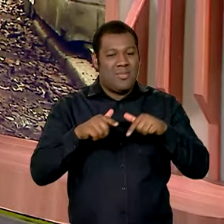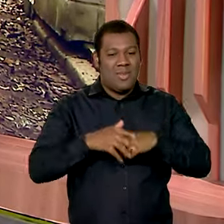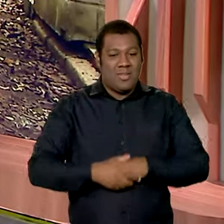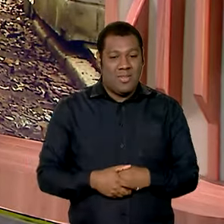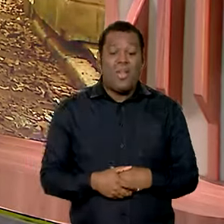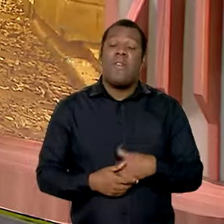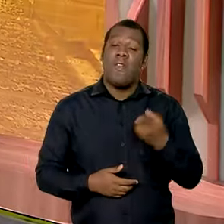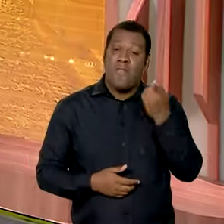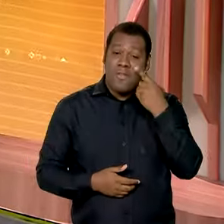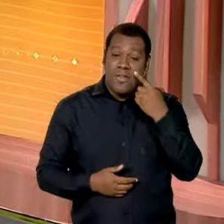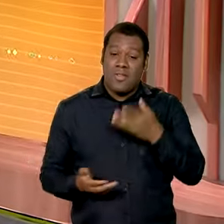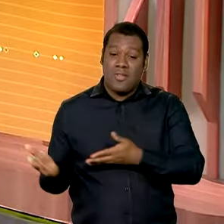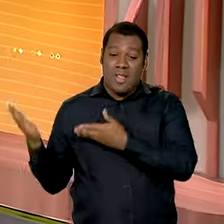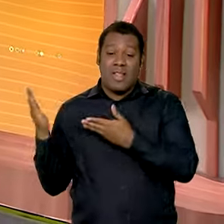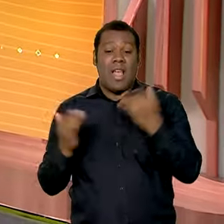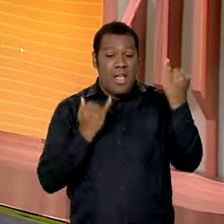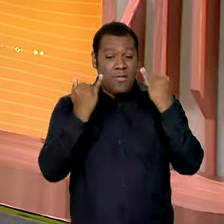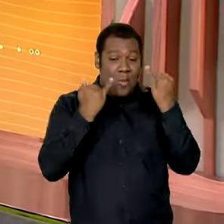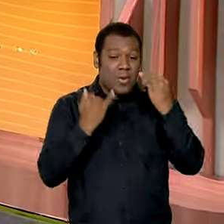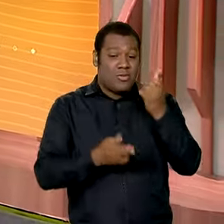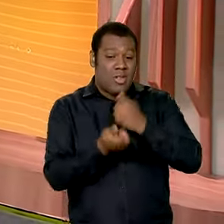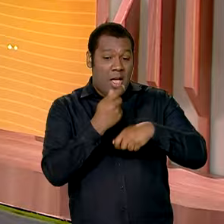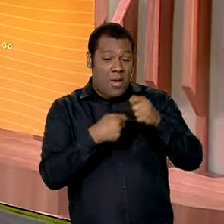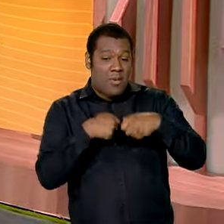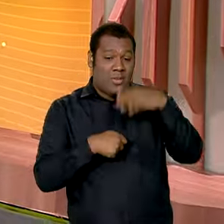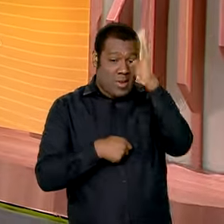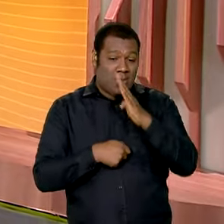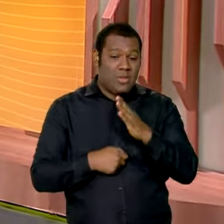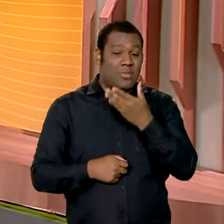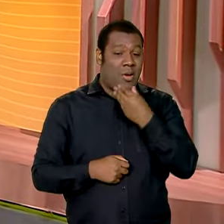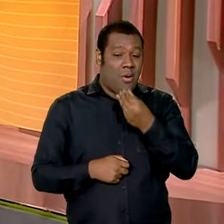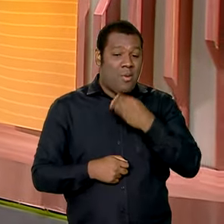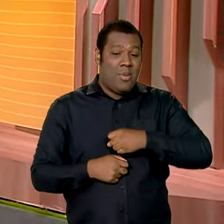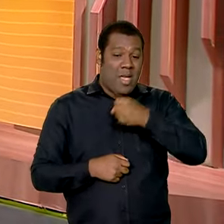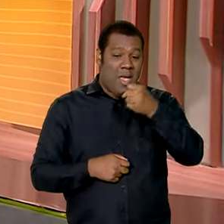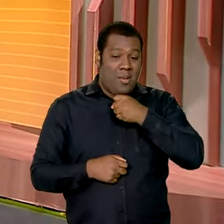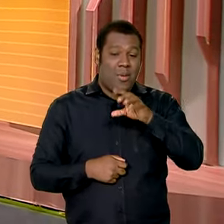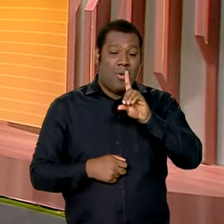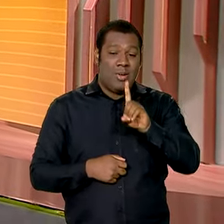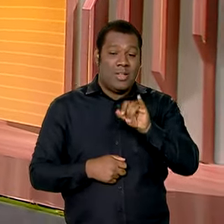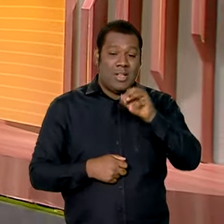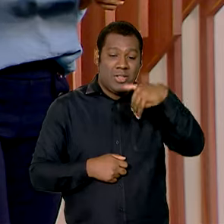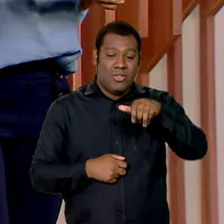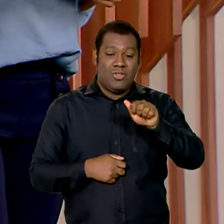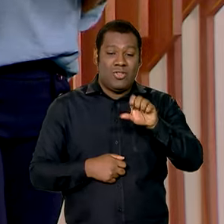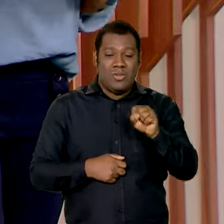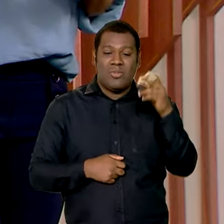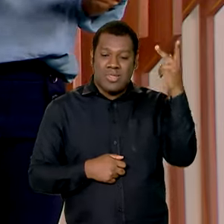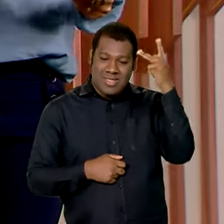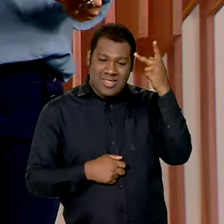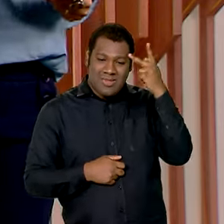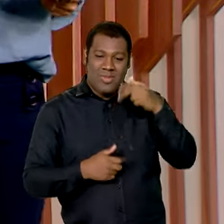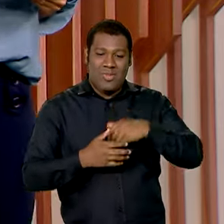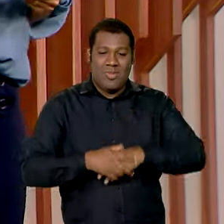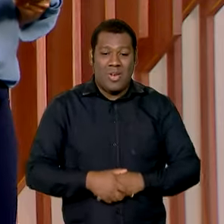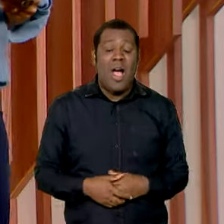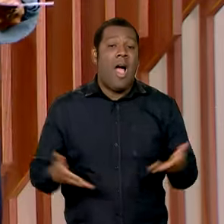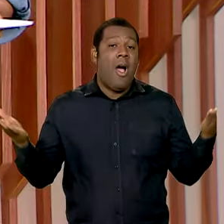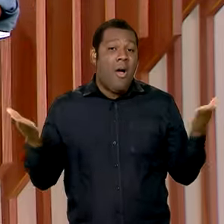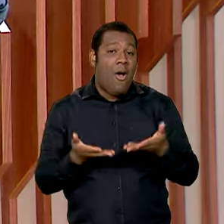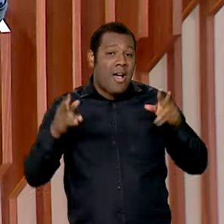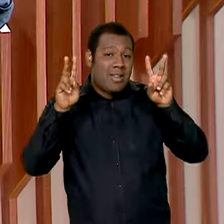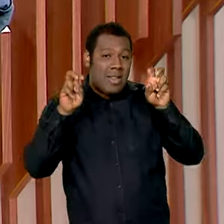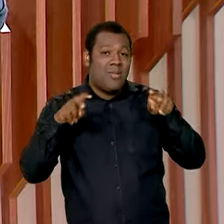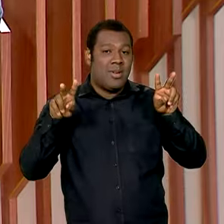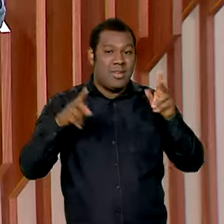aí as informações da economia com o repórter Dima Soldi, direto de São Paulo. E o assunto ainda é economia.